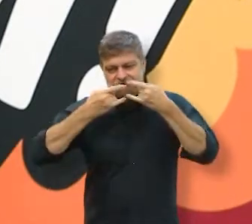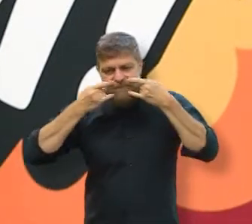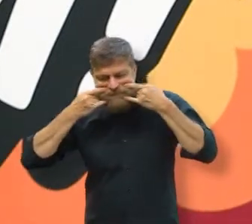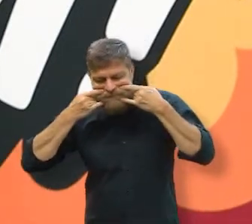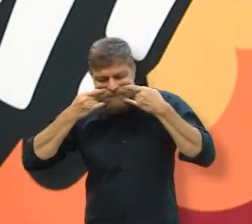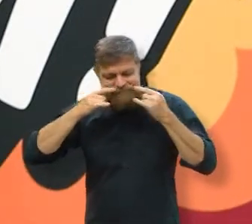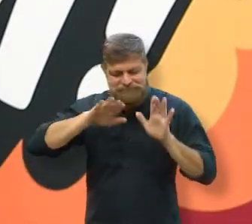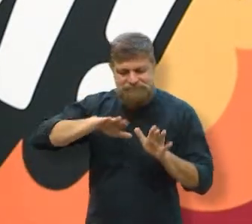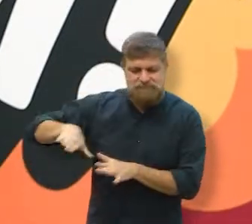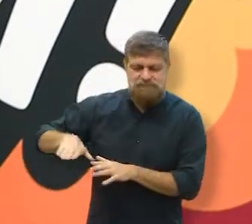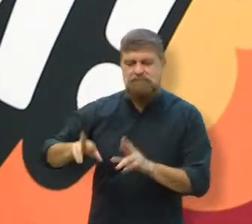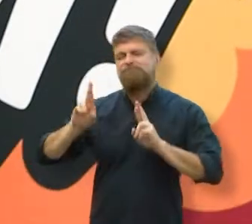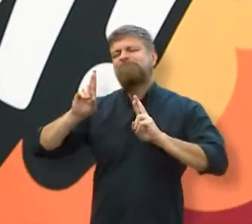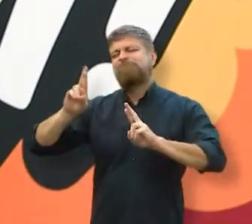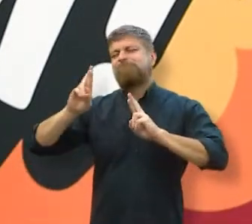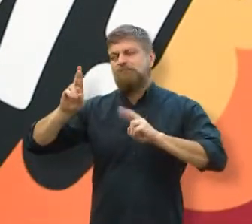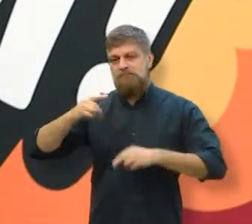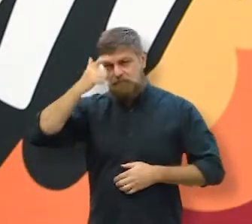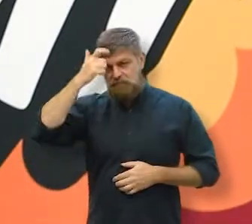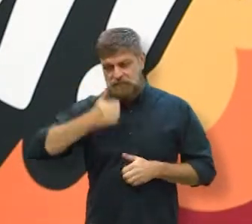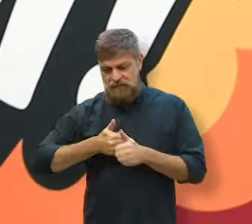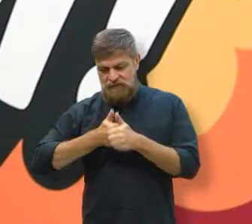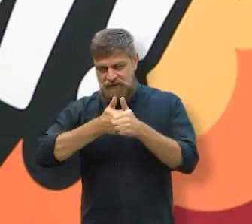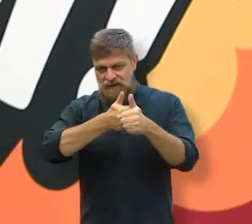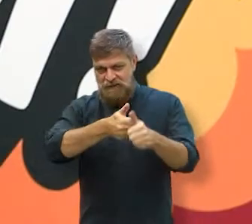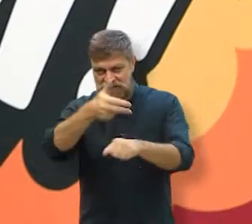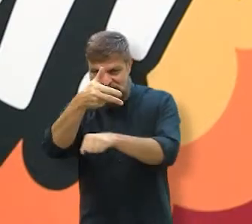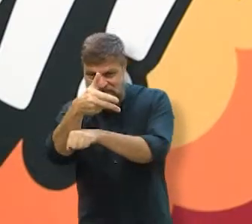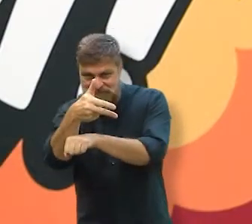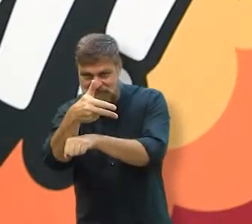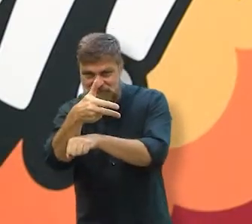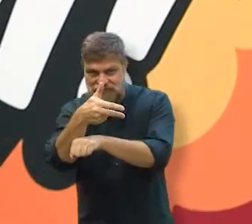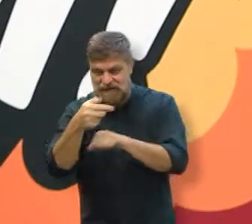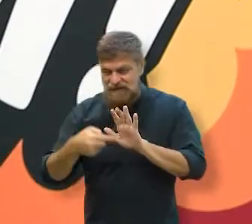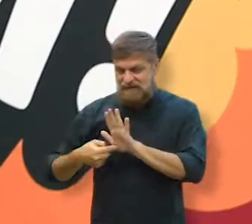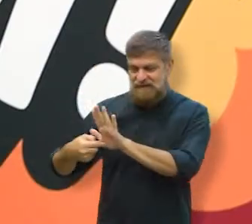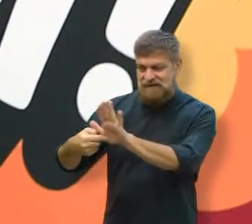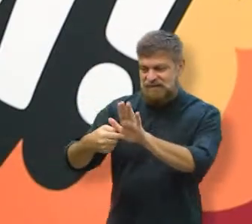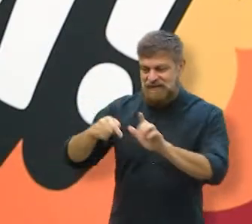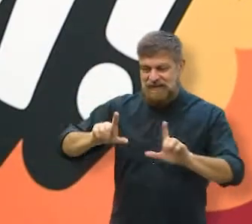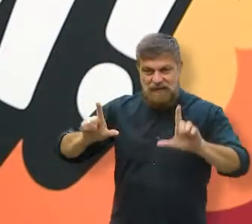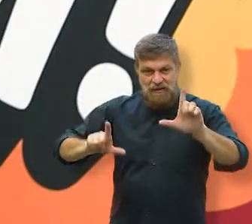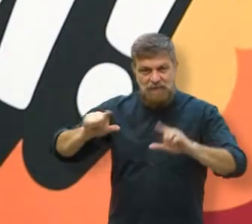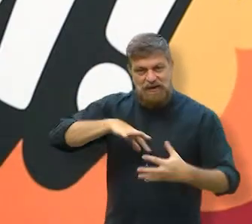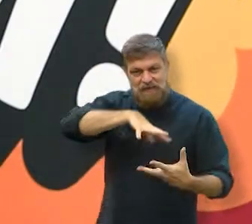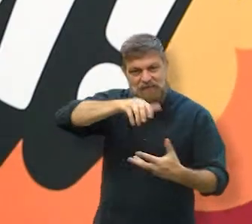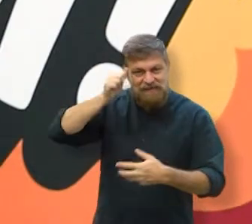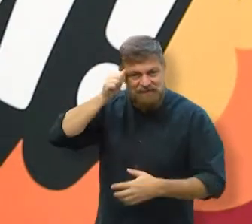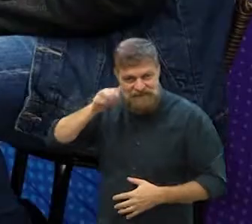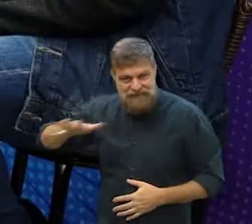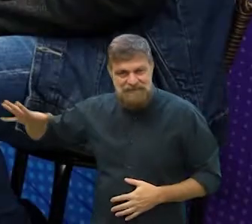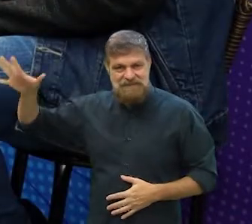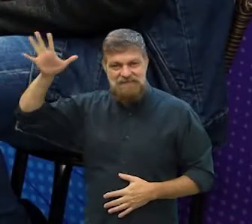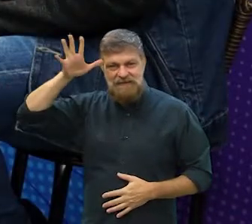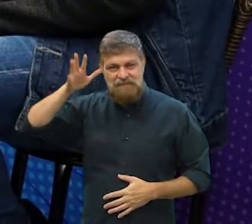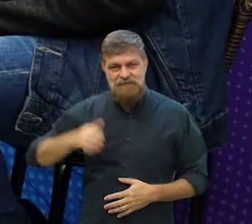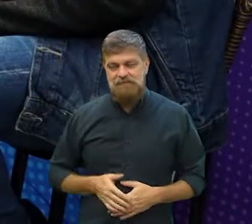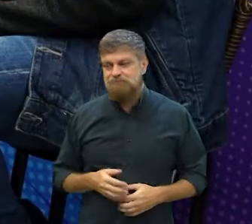mais usar máscara e aí que eu possa acompanhar as filmagens, né, e trazer para o pessoal aqui do Universo Épico.